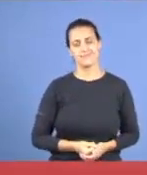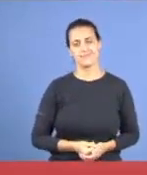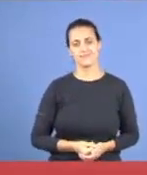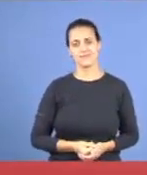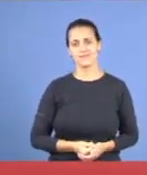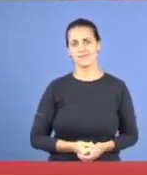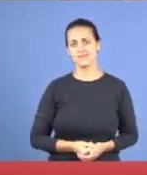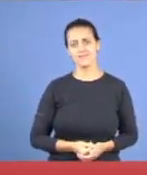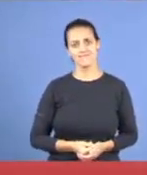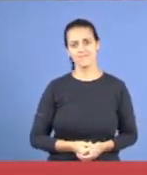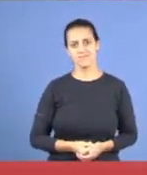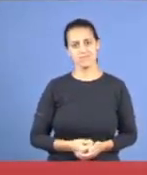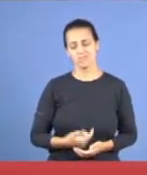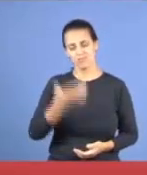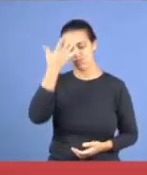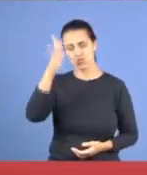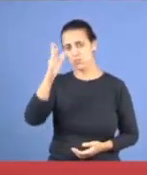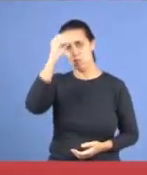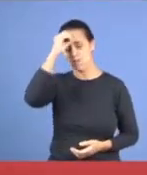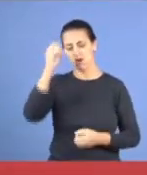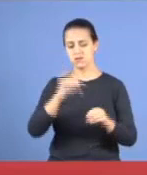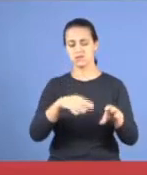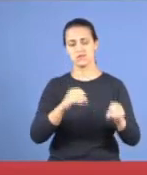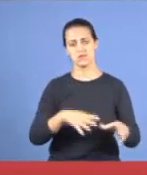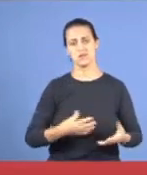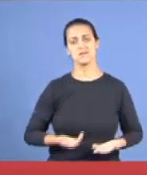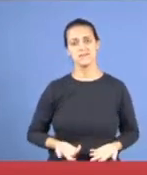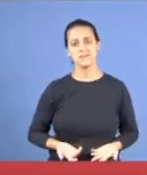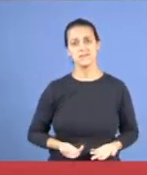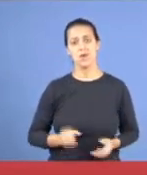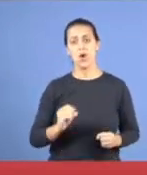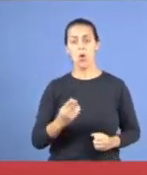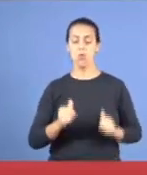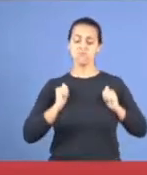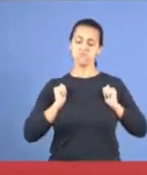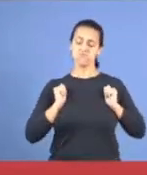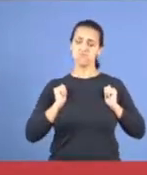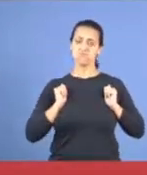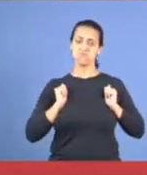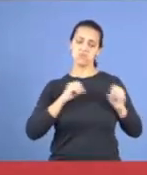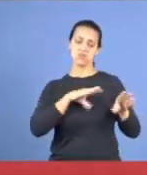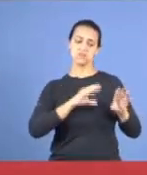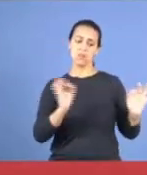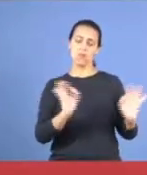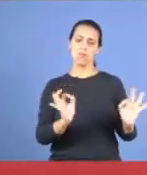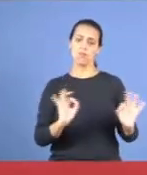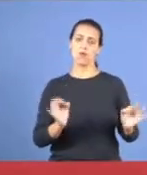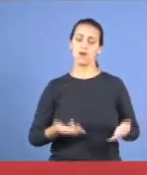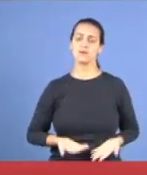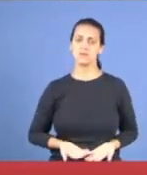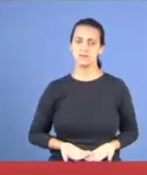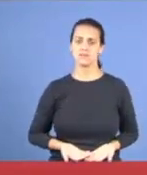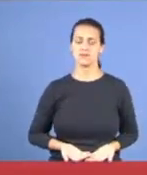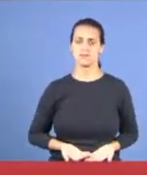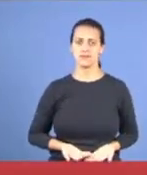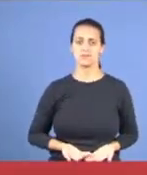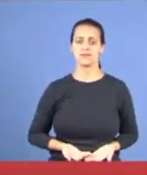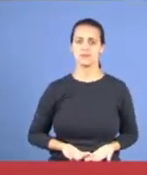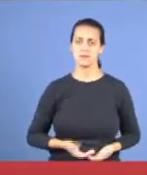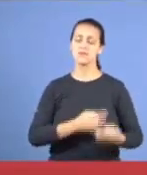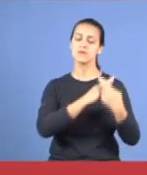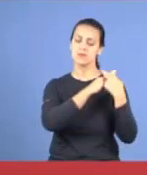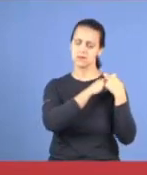não está em condições, de ensinar, ou está deixando de ensinar, a disciplina, o governo, está, na